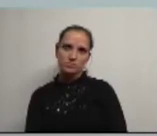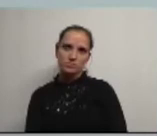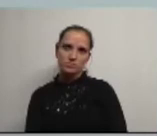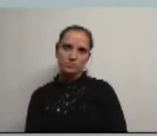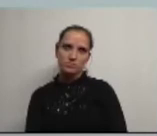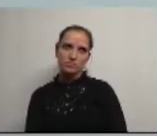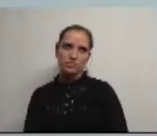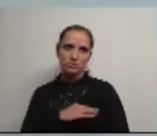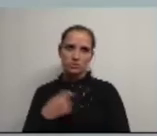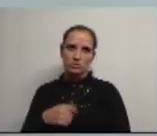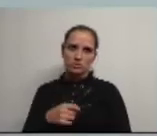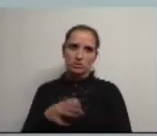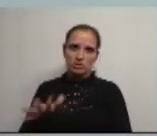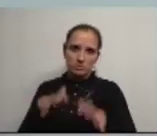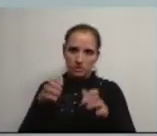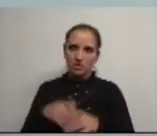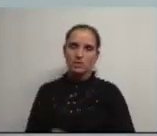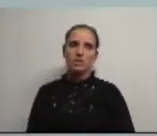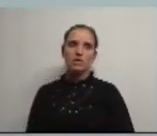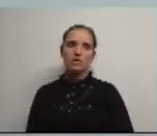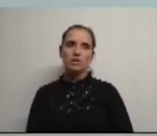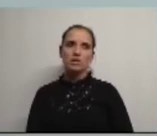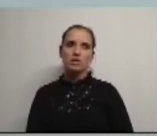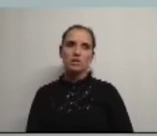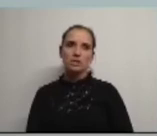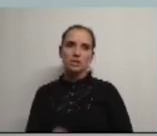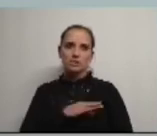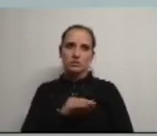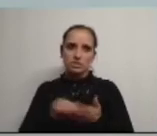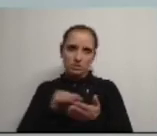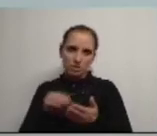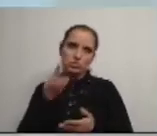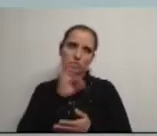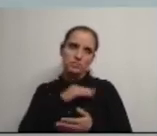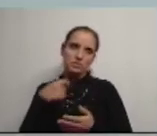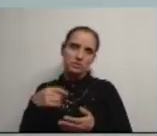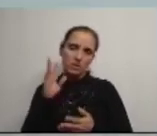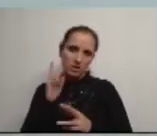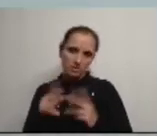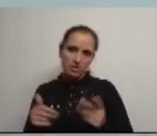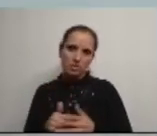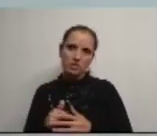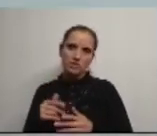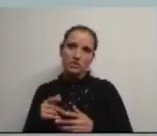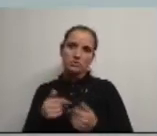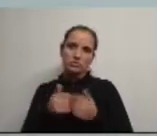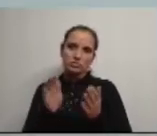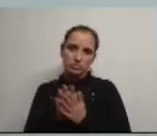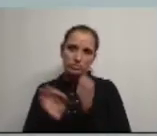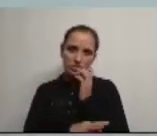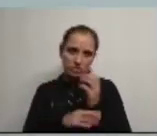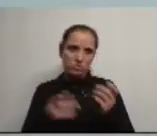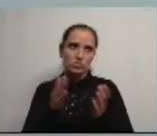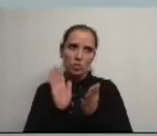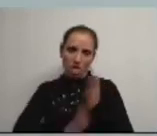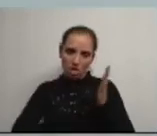Sr. Presidente da Assembleia Municipal Sra. Secretária Sr. Presidente da Câmara Vereadores colegas